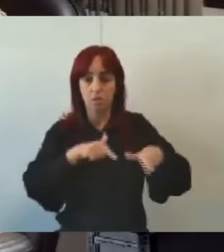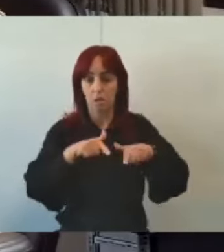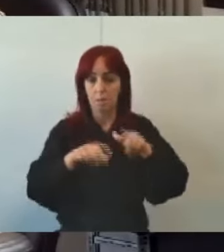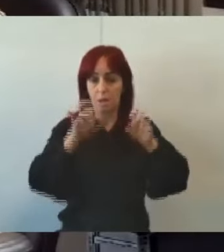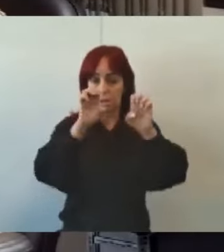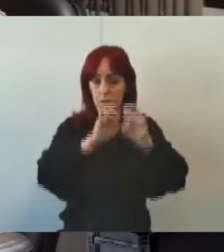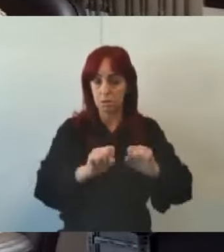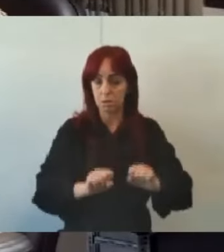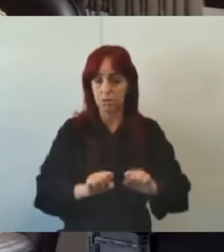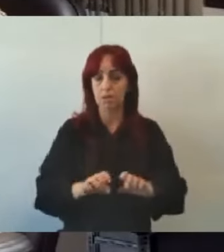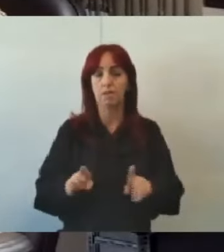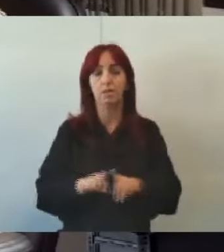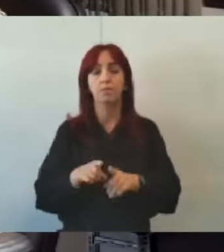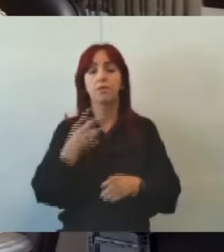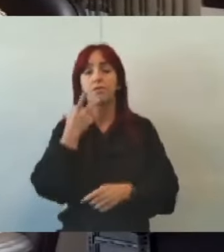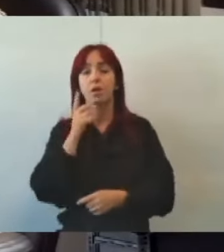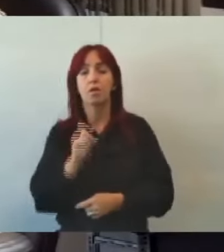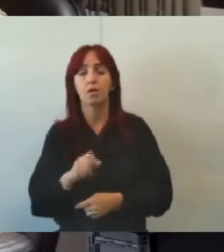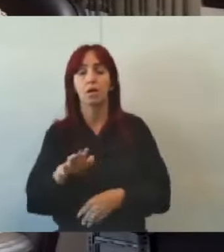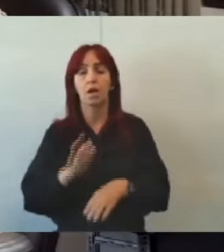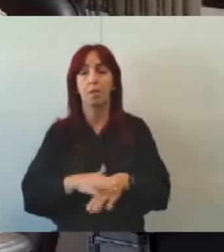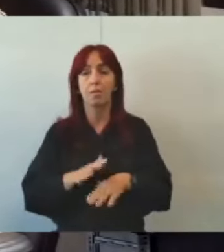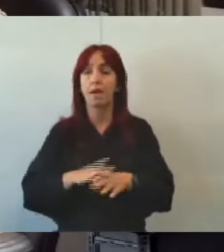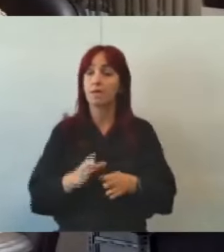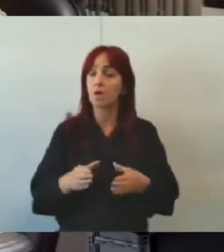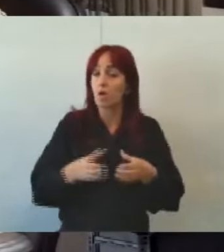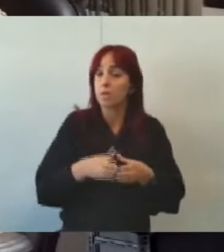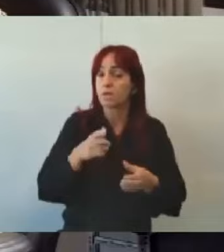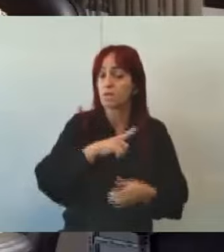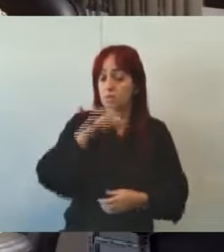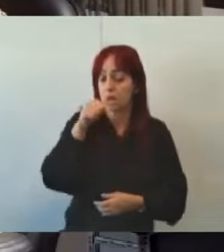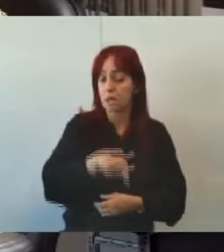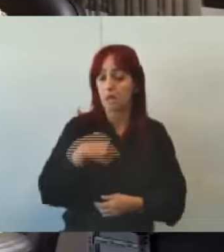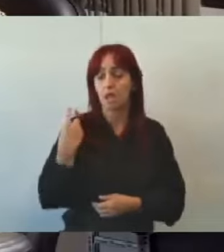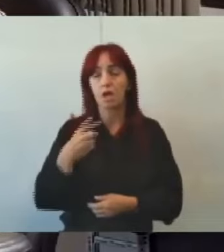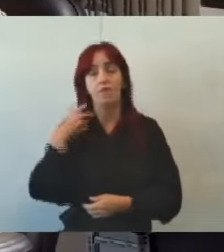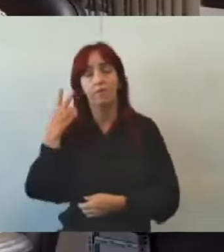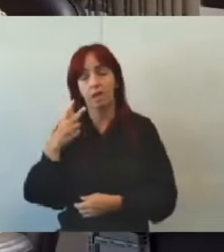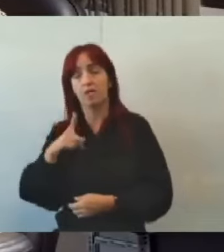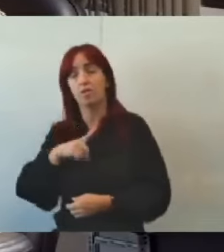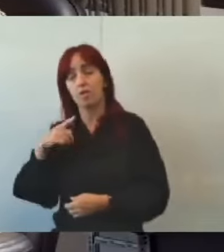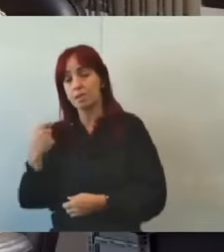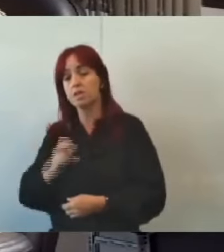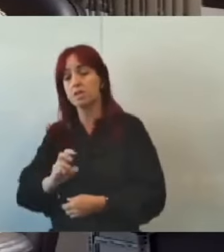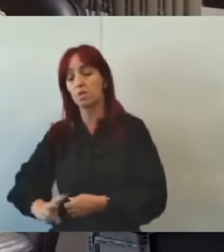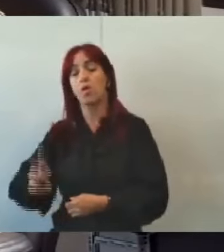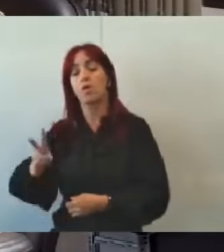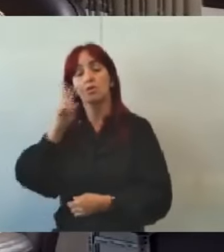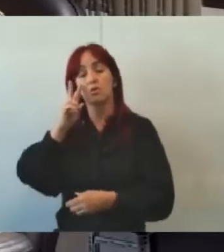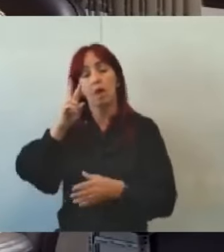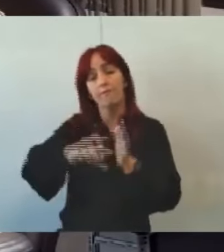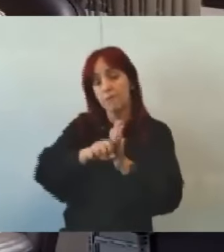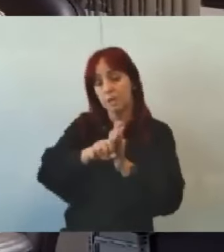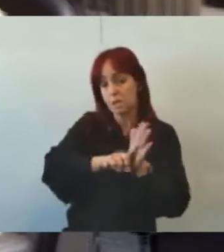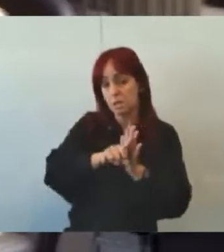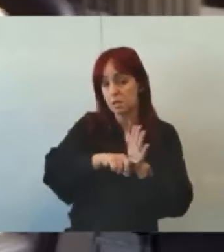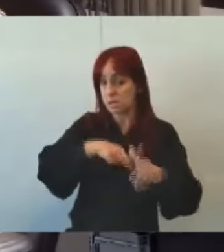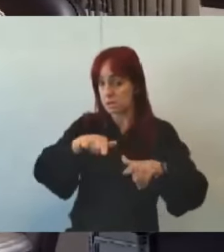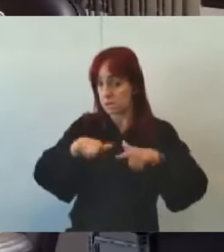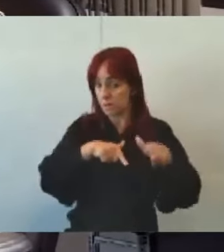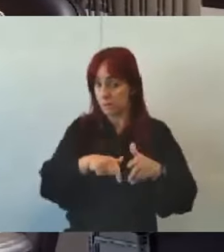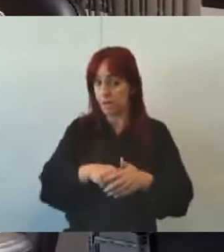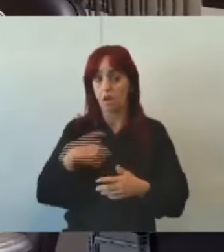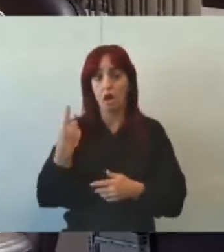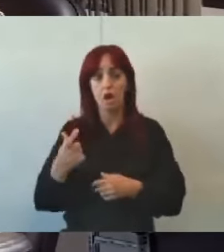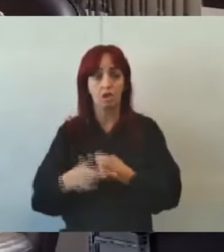Isso quer dizer que, por mais que a comissão não esteja aqui, nós vereadores temos que continuar fiscalizando esse trabalho. Esse é o papel do vereador,